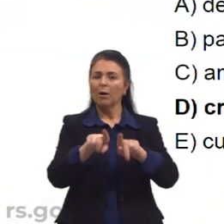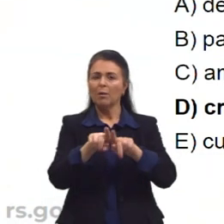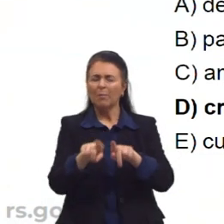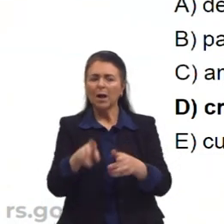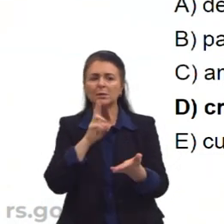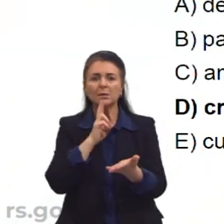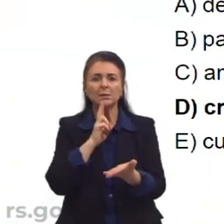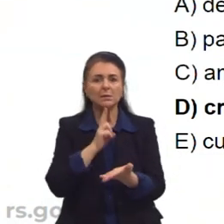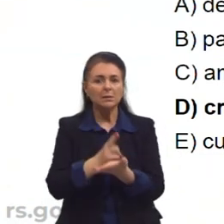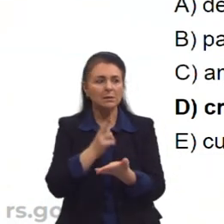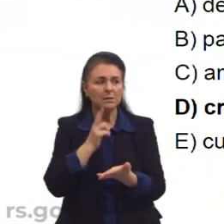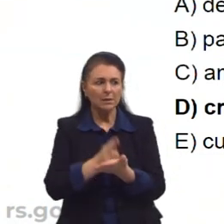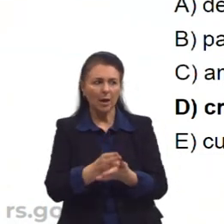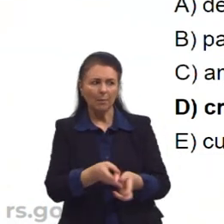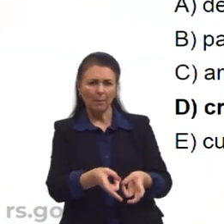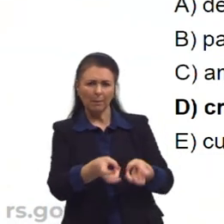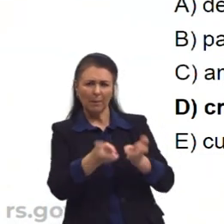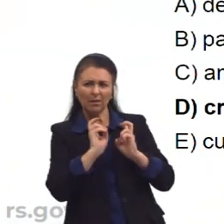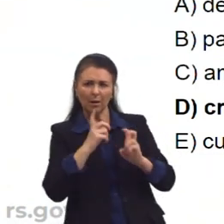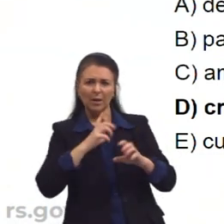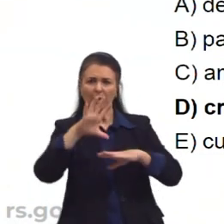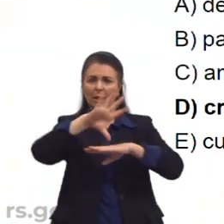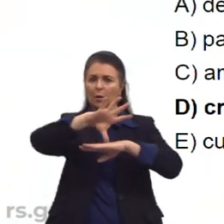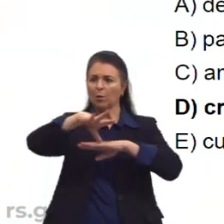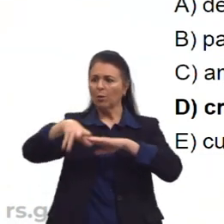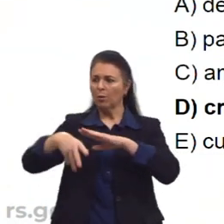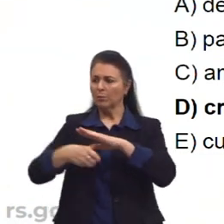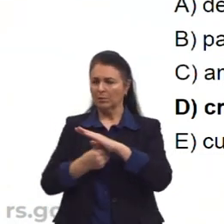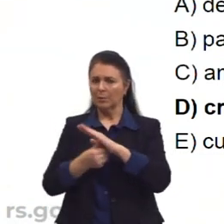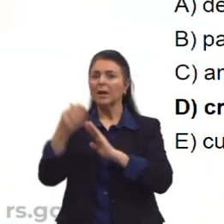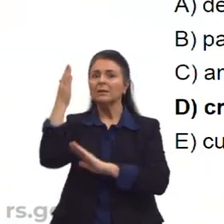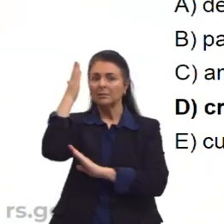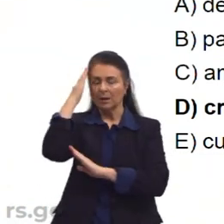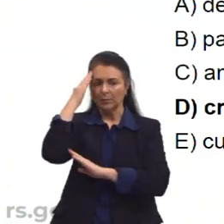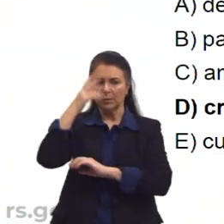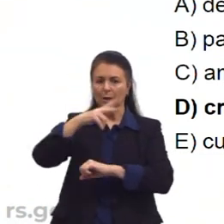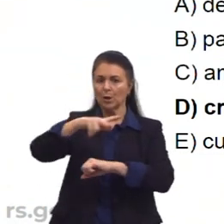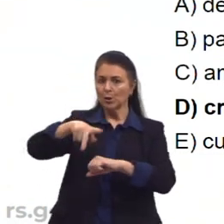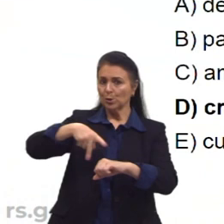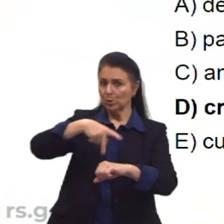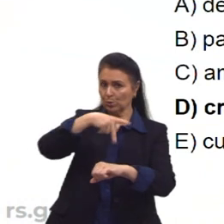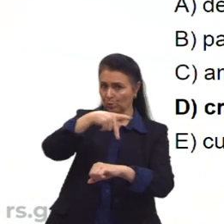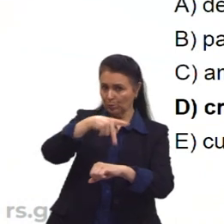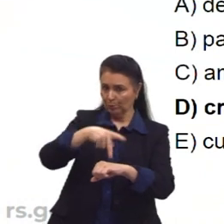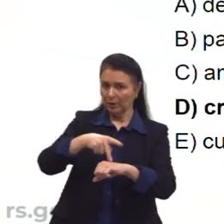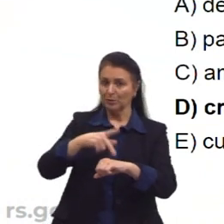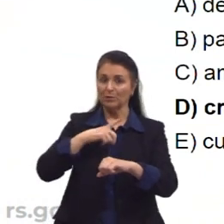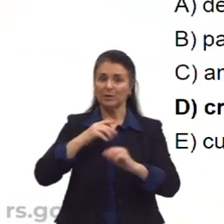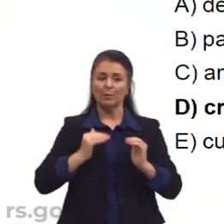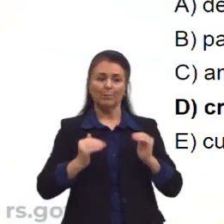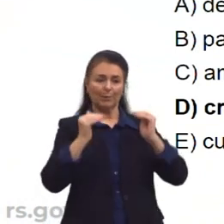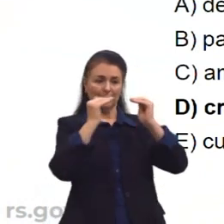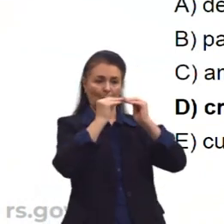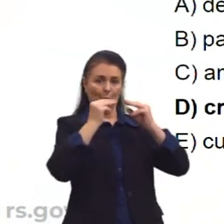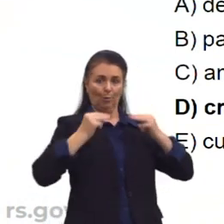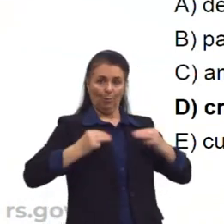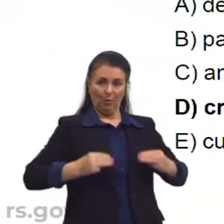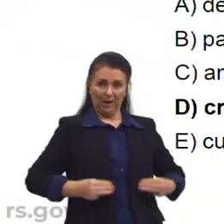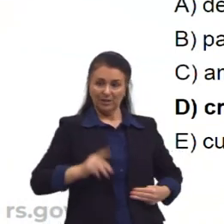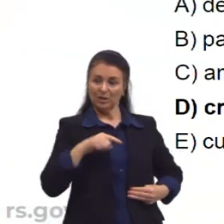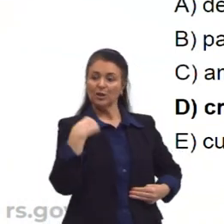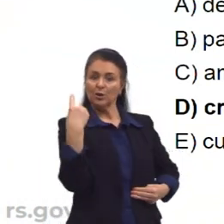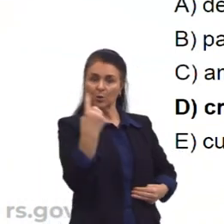aspecto da corrupção, revela a pesquisa. Se o país fosse resultado dos padrões morais que as pessoas dizem